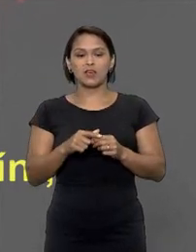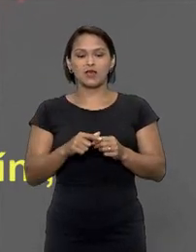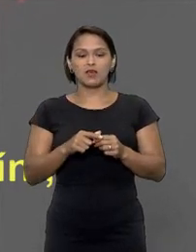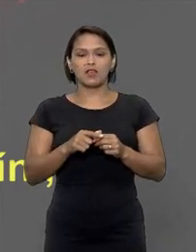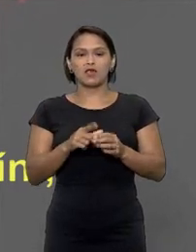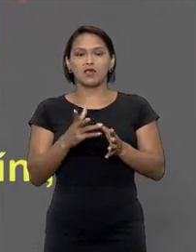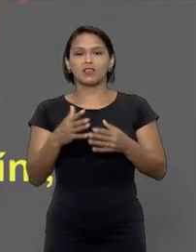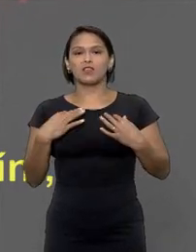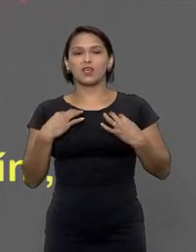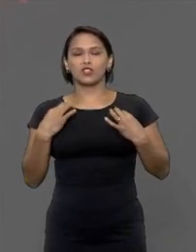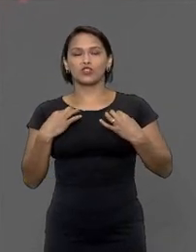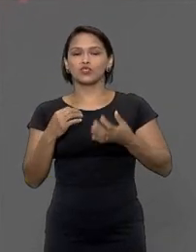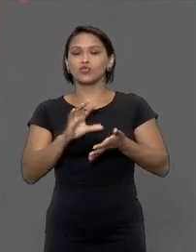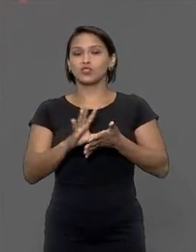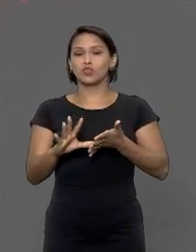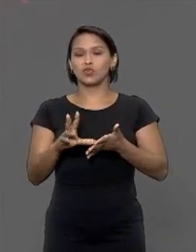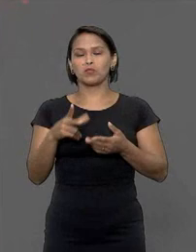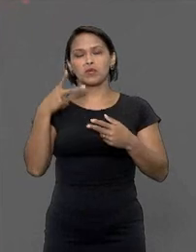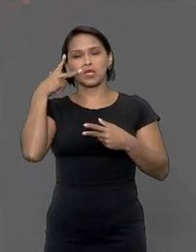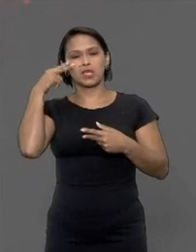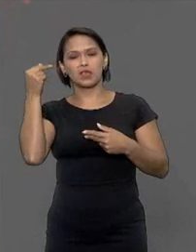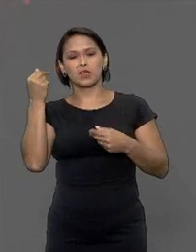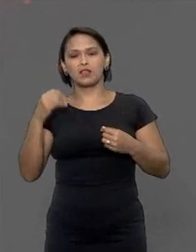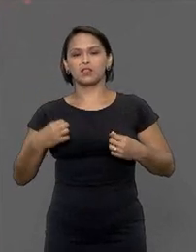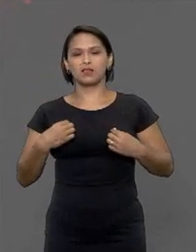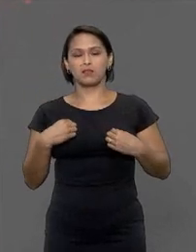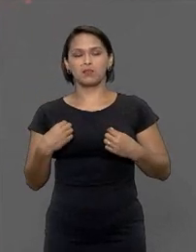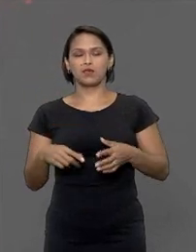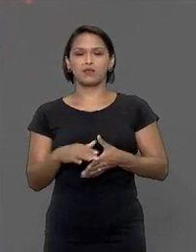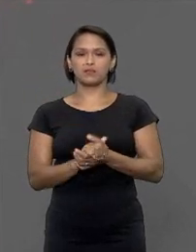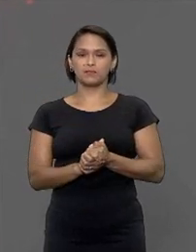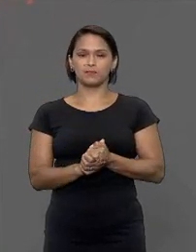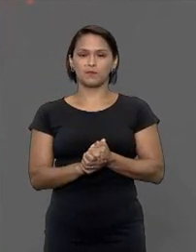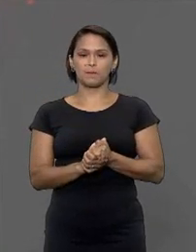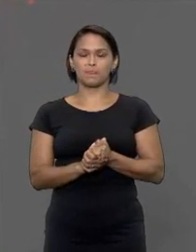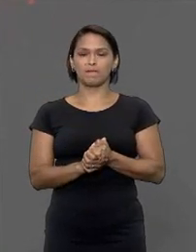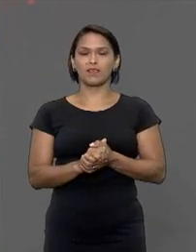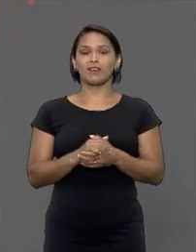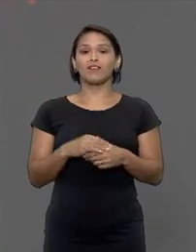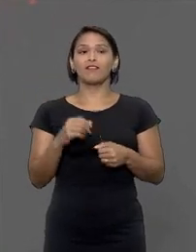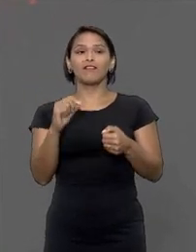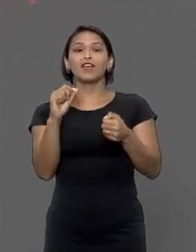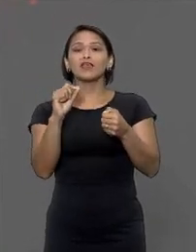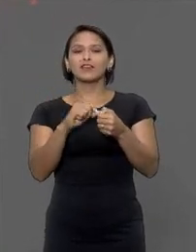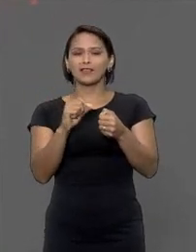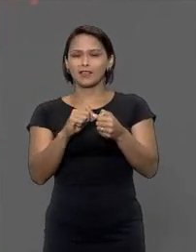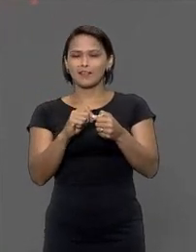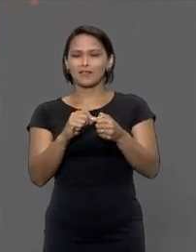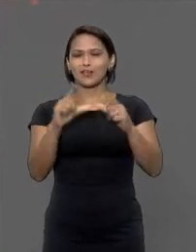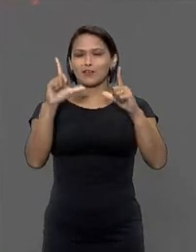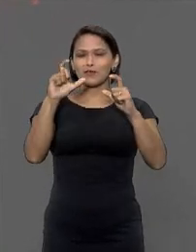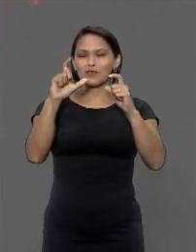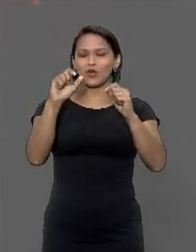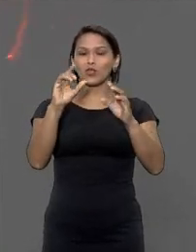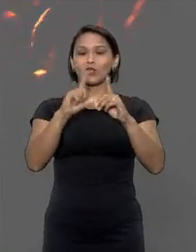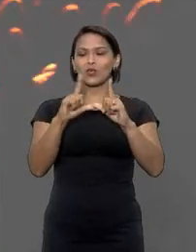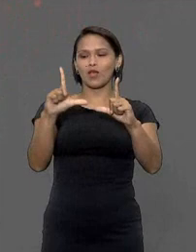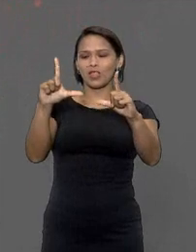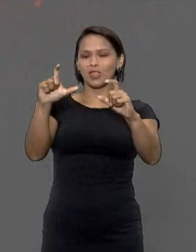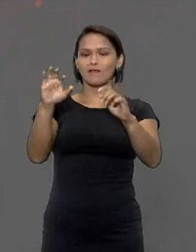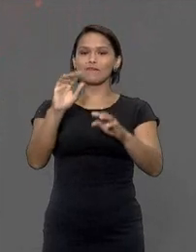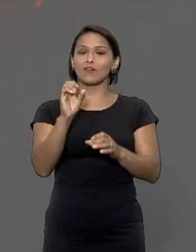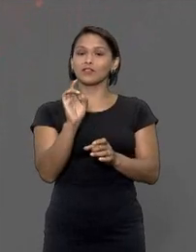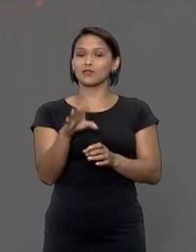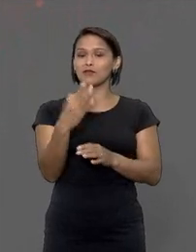e tirou meu biquíni, tirou a minha saia e fez selfie ele não tirou foto, ele fez